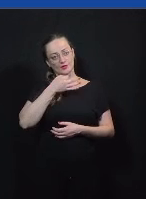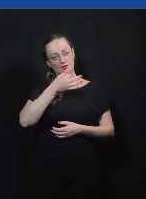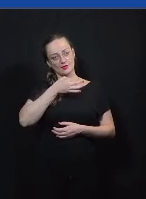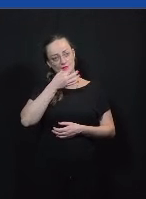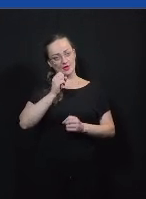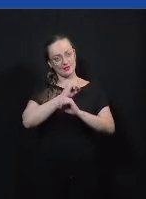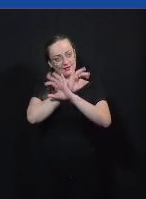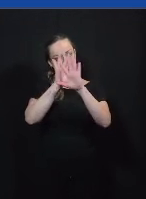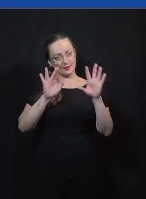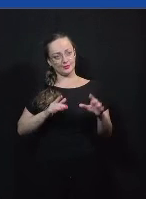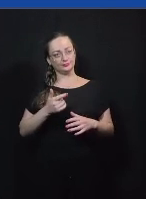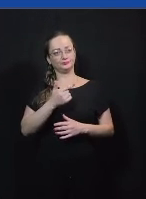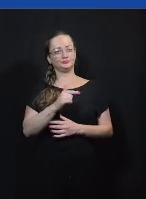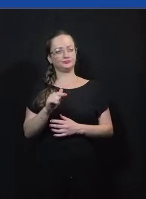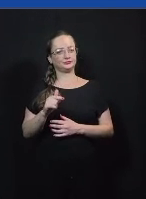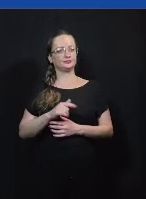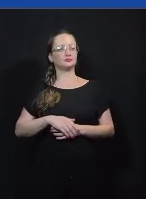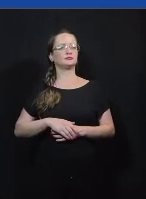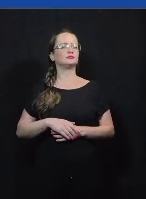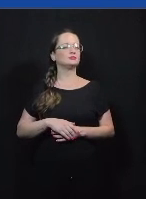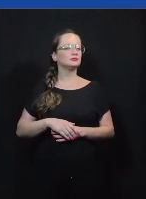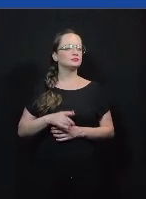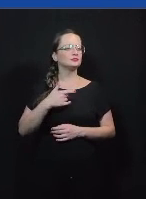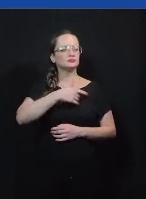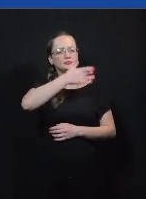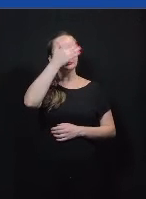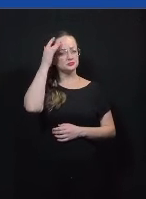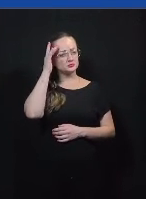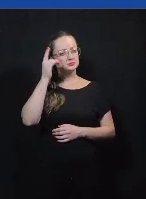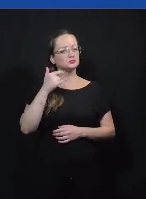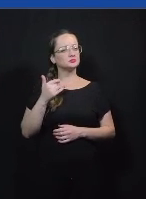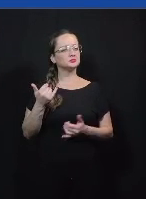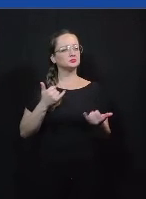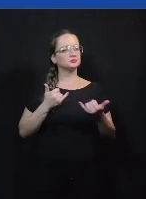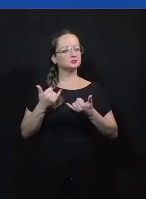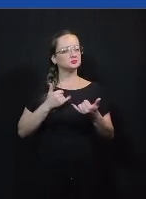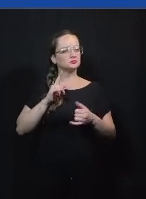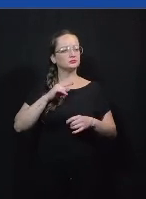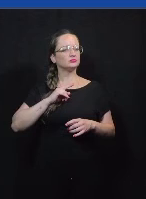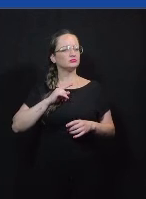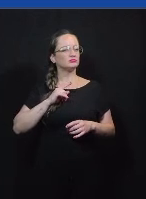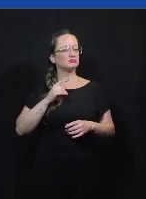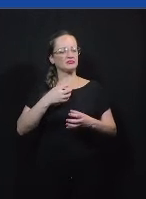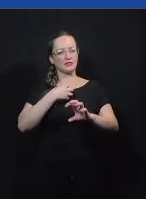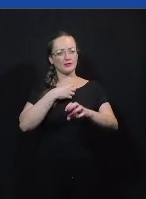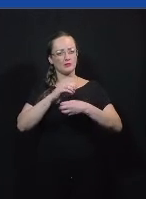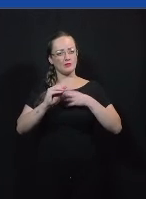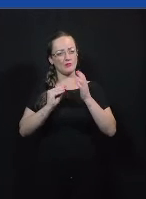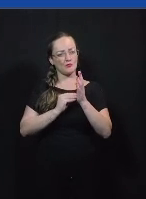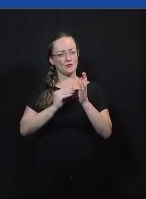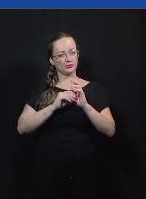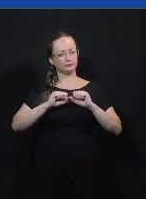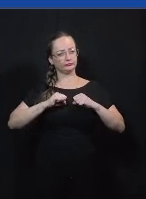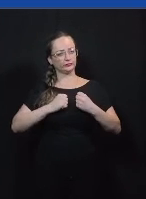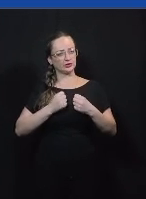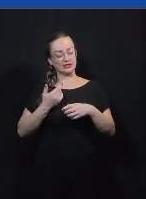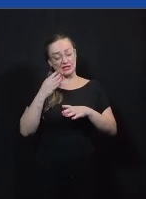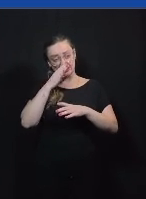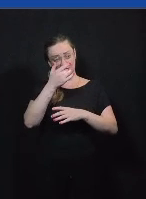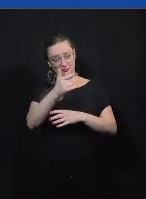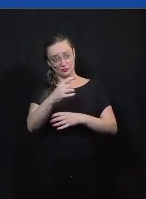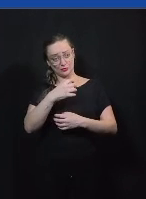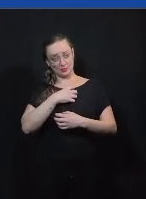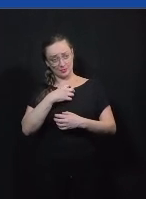claro e você não está antecipando o que a pessoa está querendo dizer você não está tendo esforço de empatia então você está querendo atacar ela de outra forma para